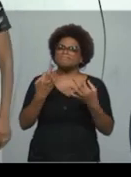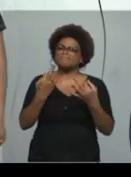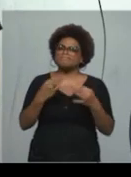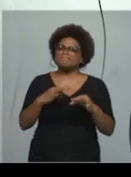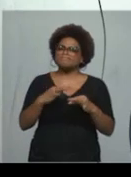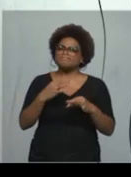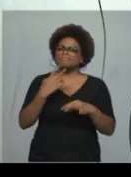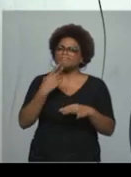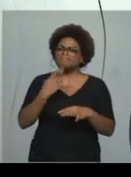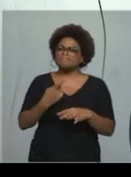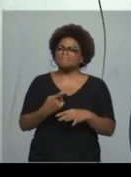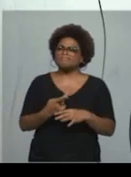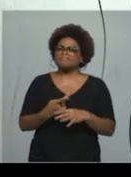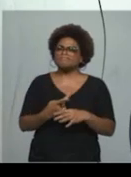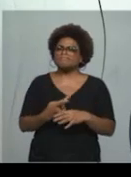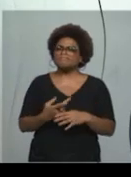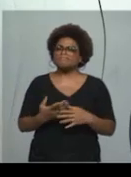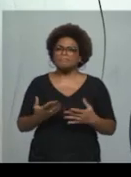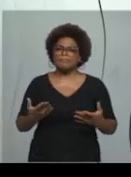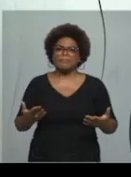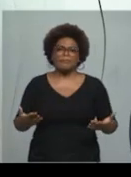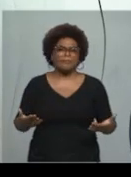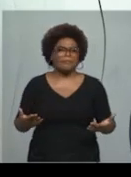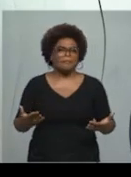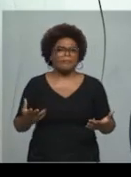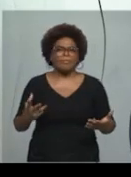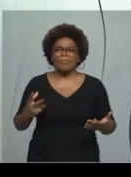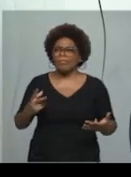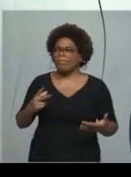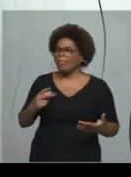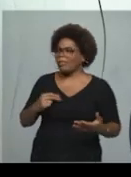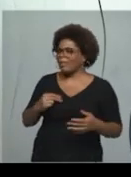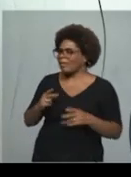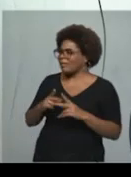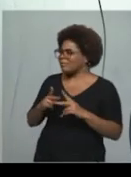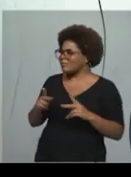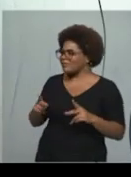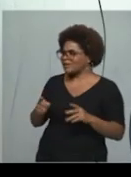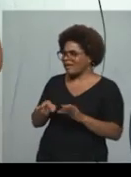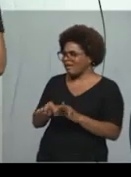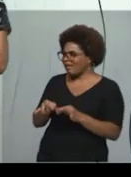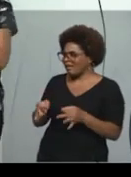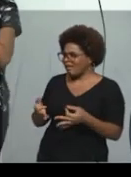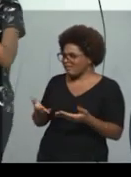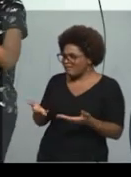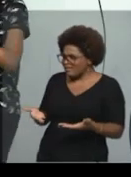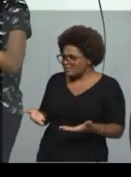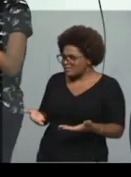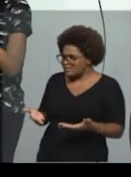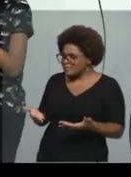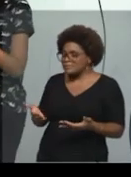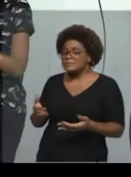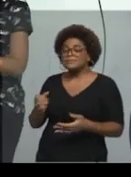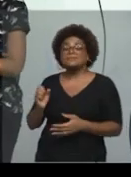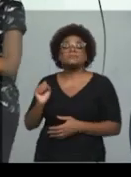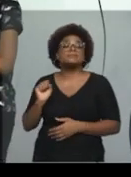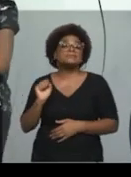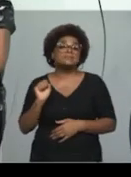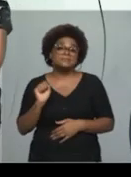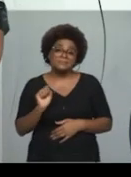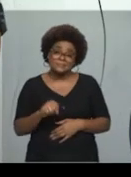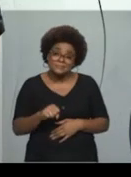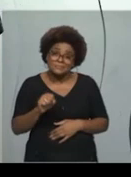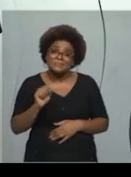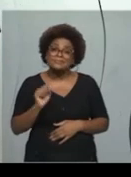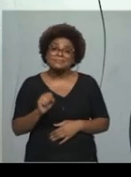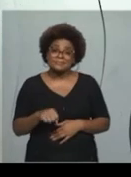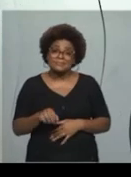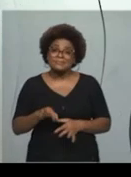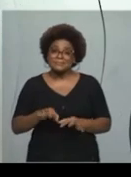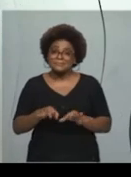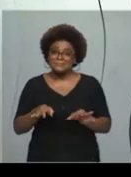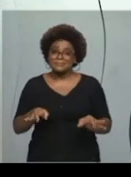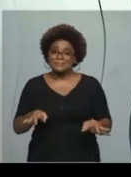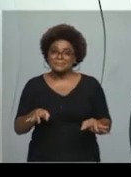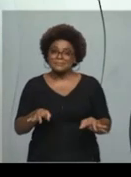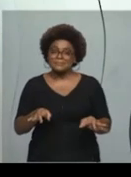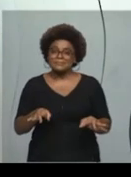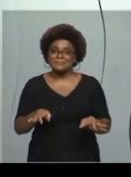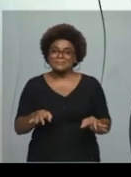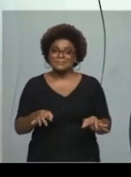professora, tão simples assim é muito simples. Então, para, tá vendo? Antes de